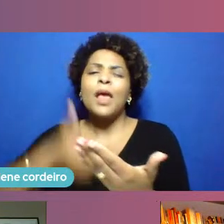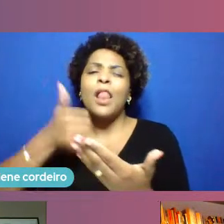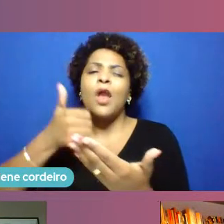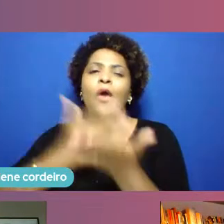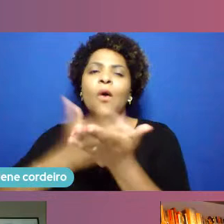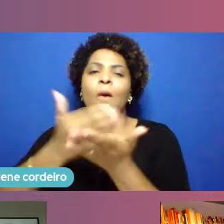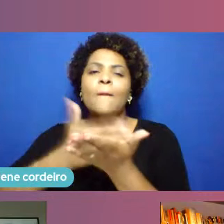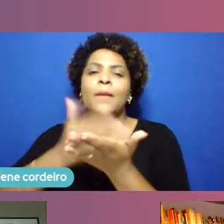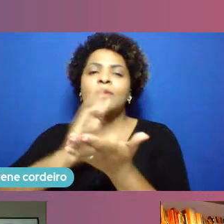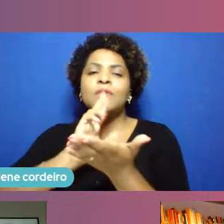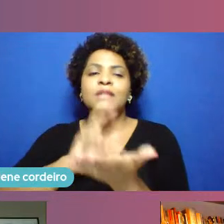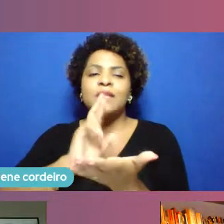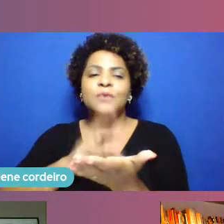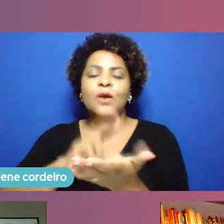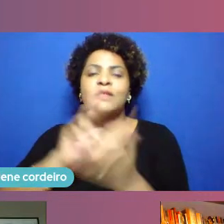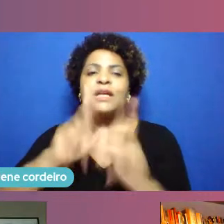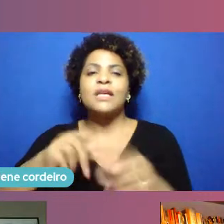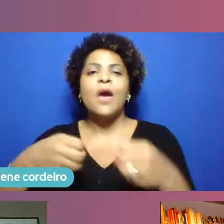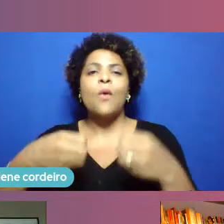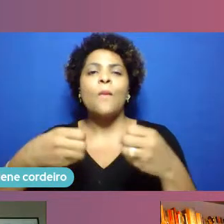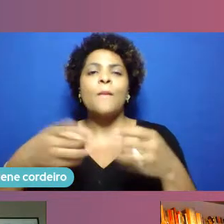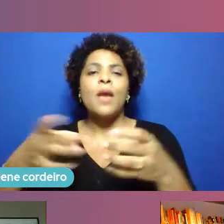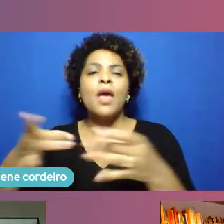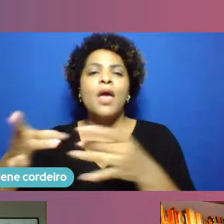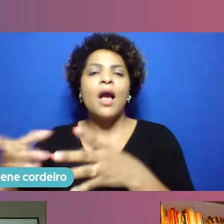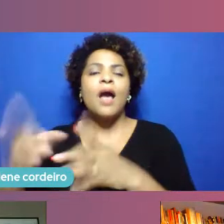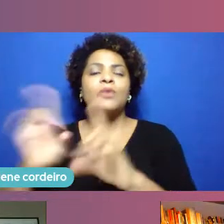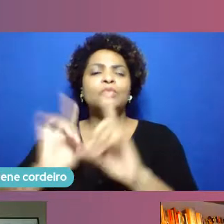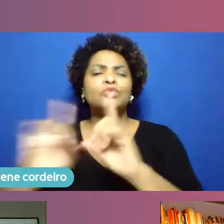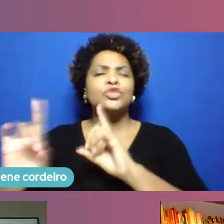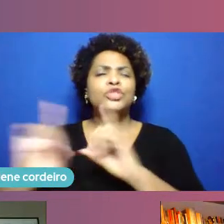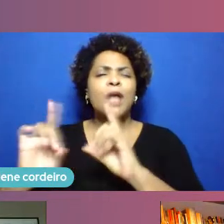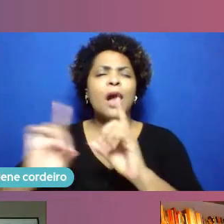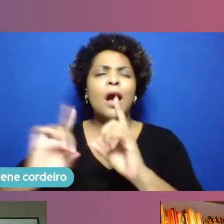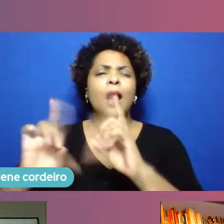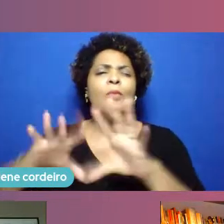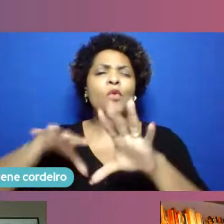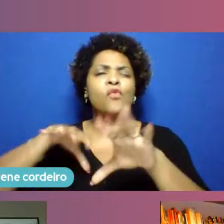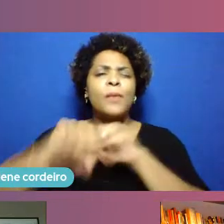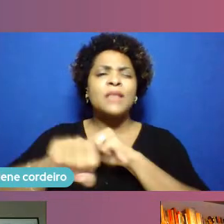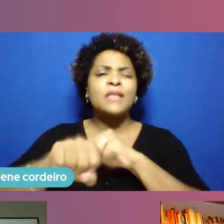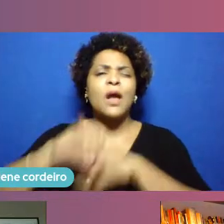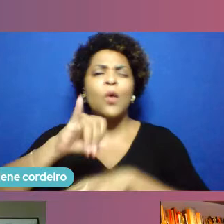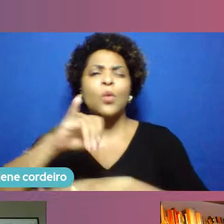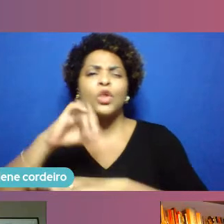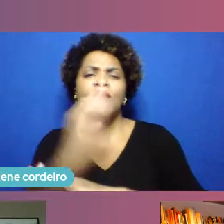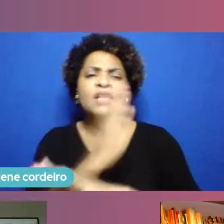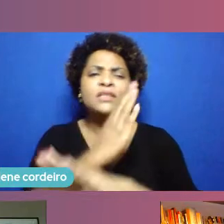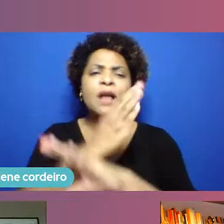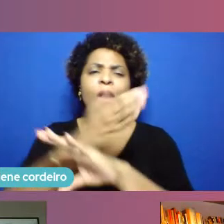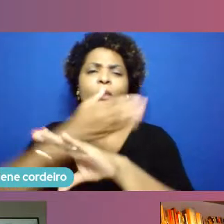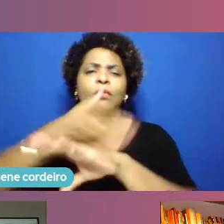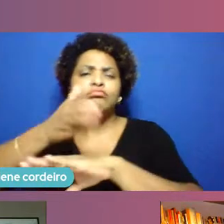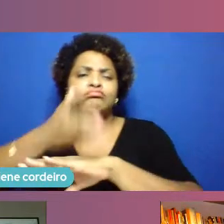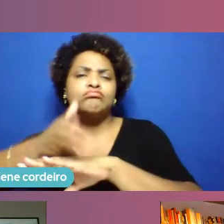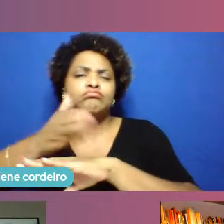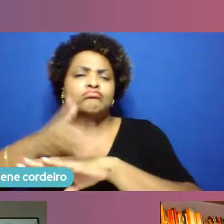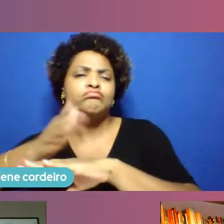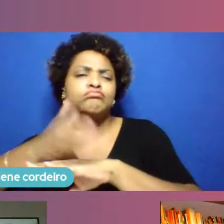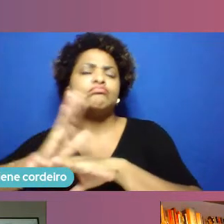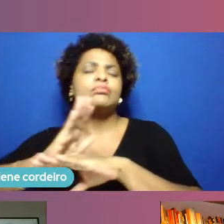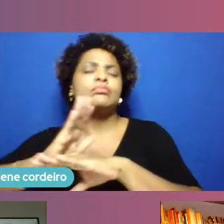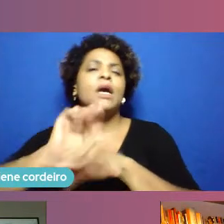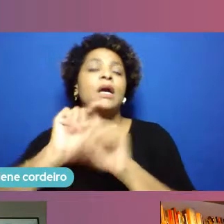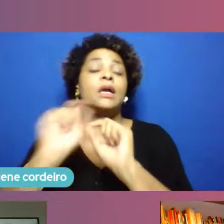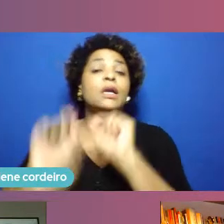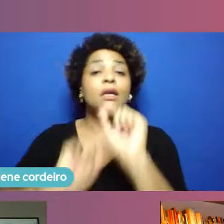mercado extremamente dinâmico, de formação inovadora, treinamento, e que já vinha